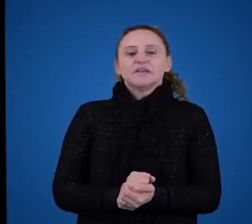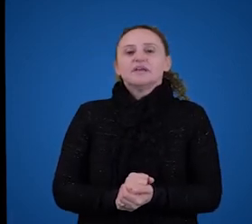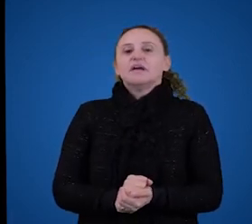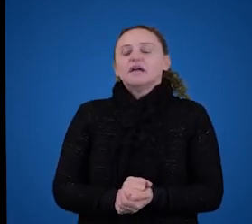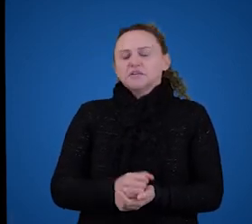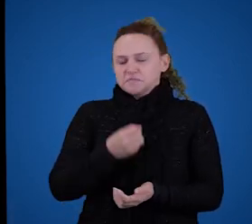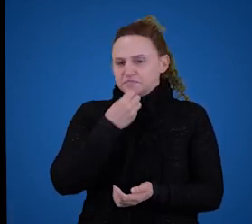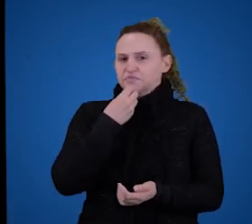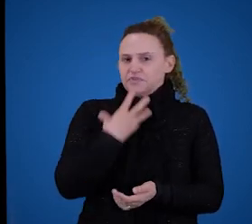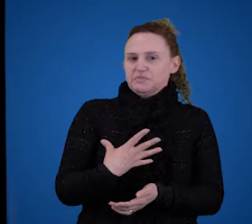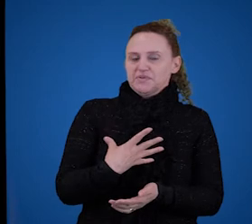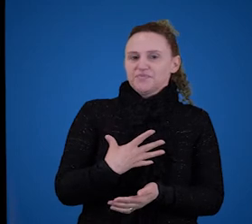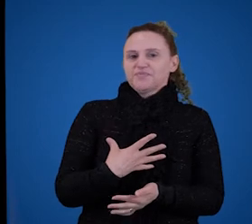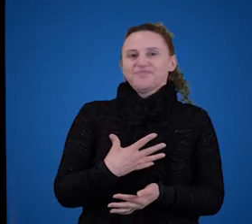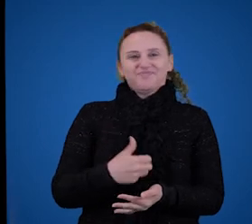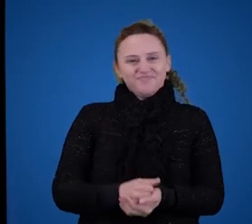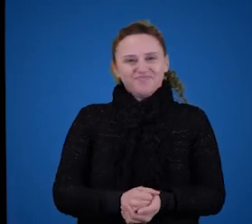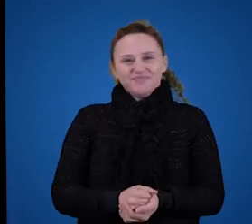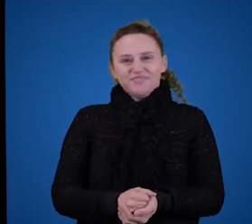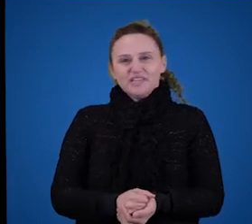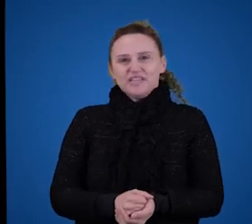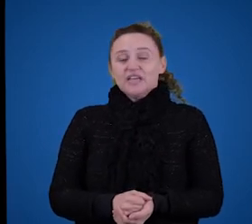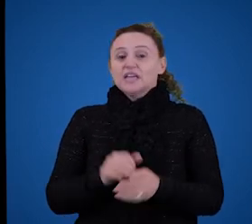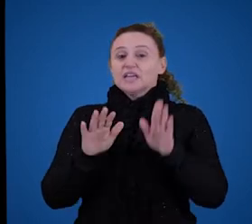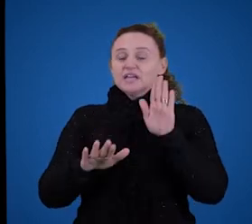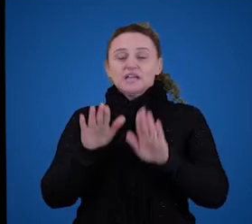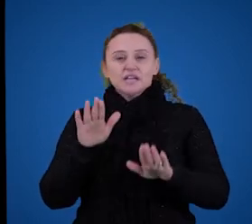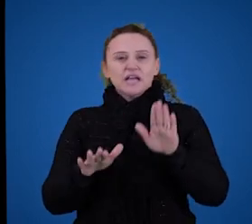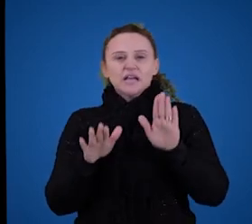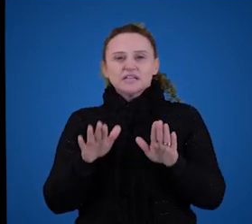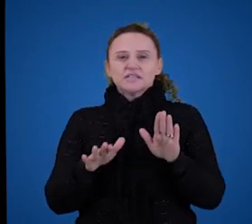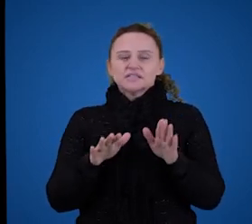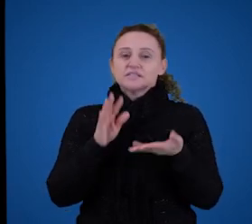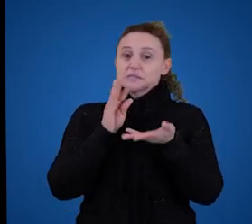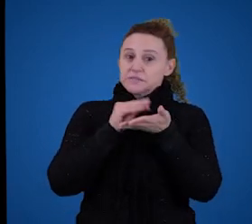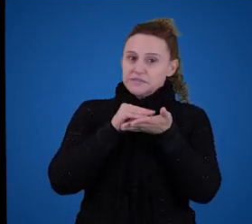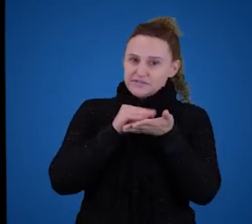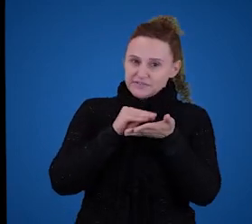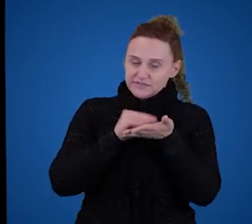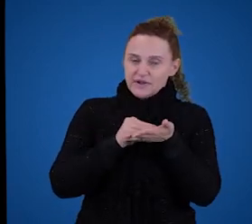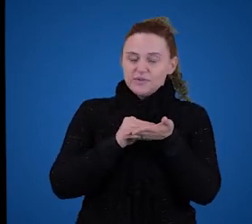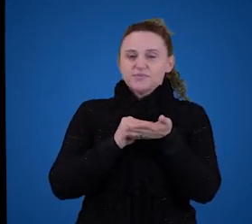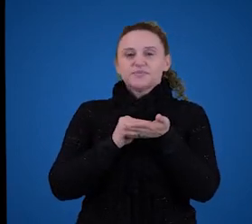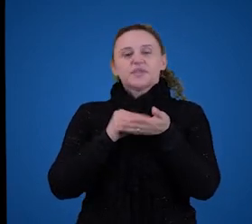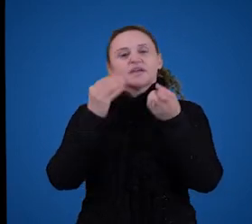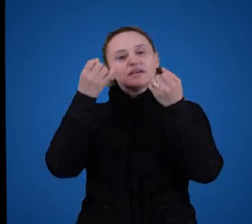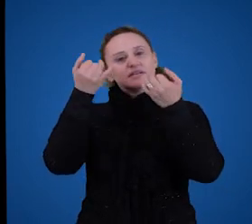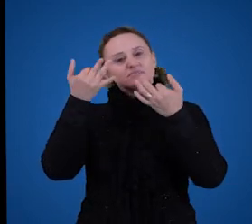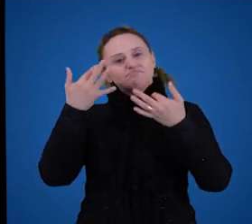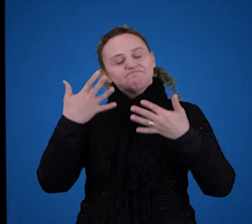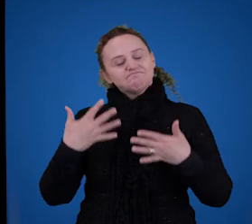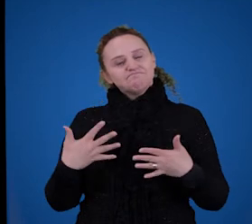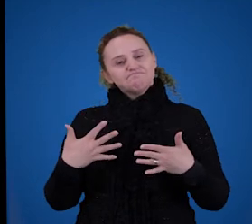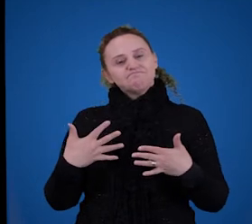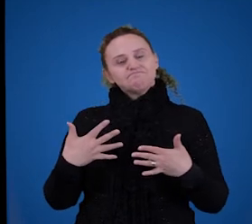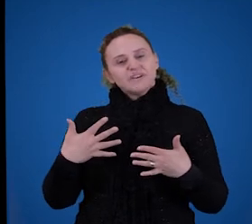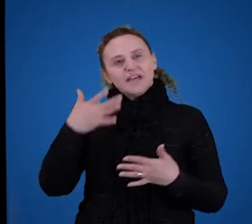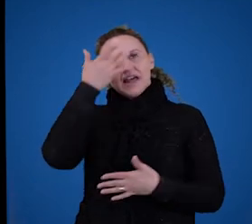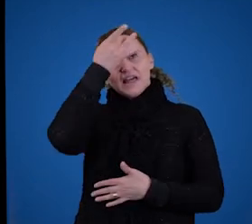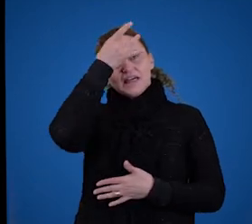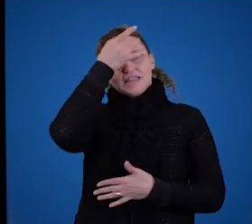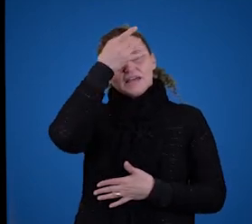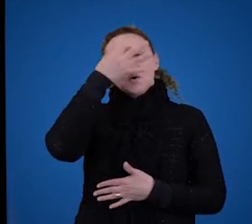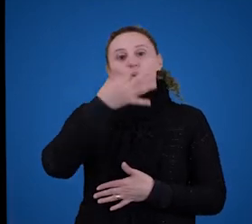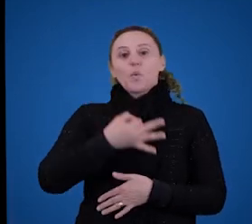E nós vamos ver que talvez isso não seja suficiente para explicar a nossa compreensão de frases, em especial frases